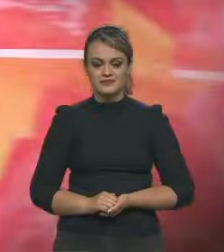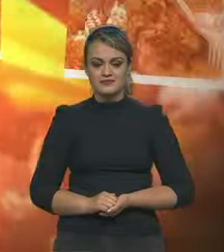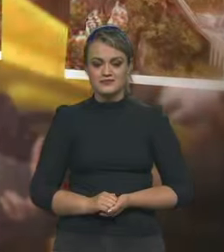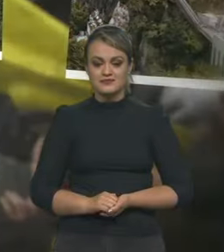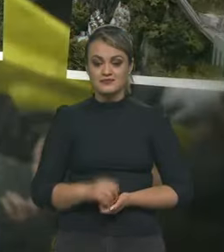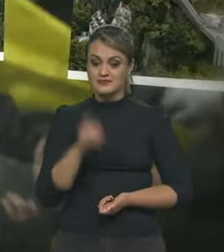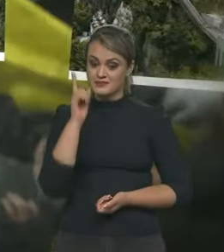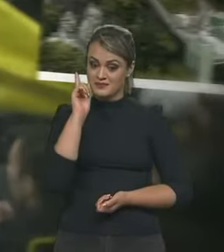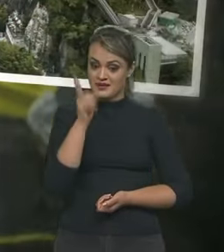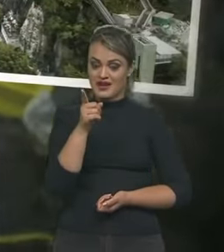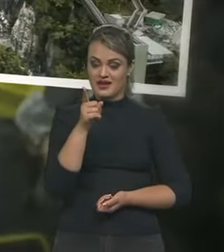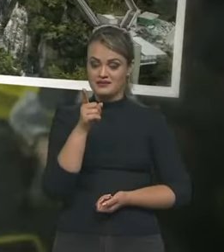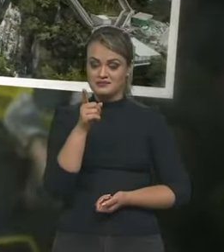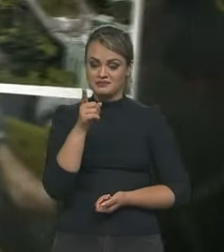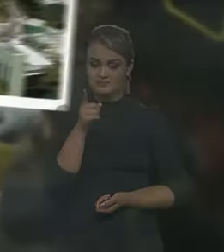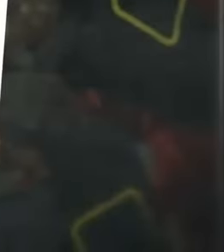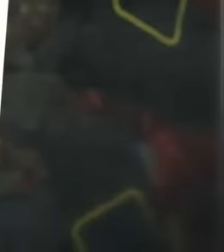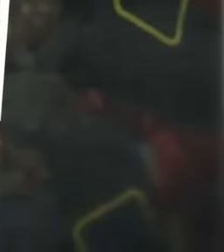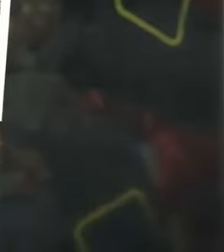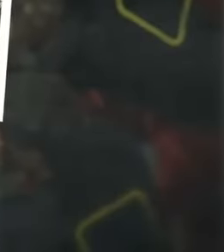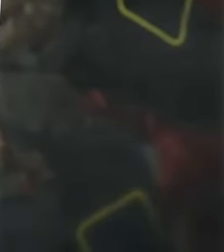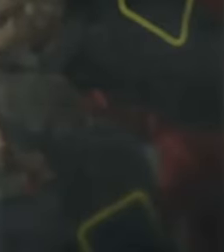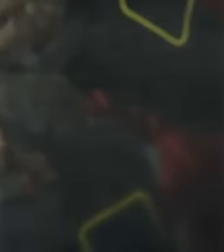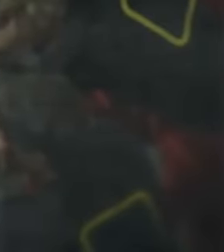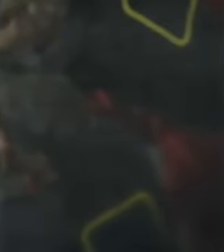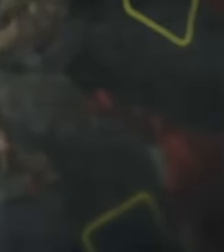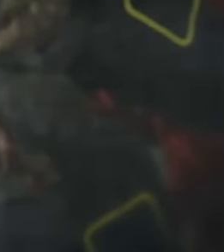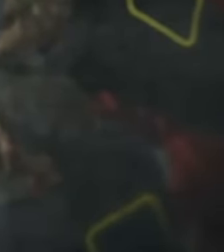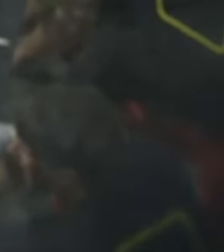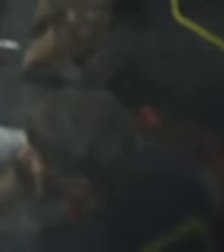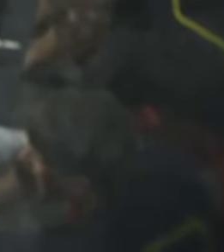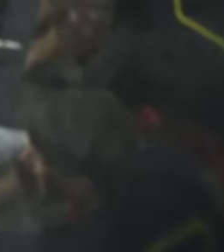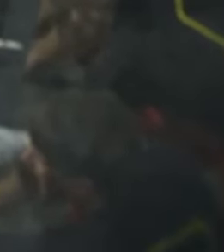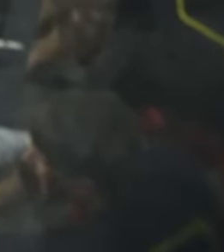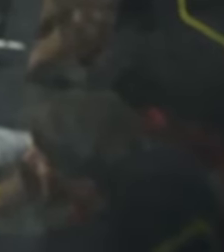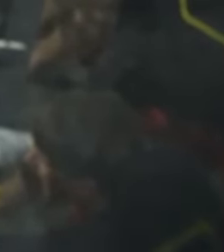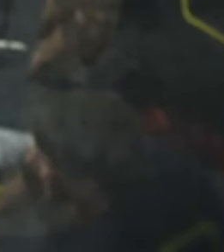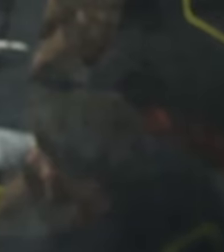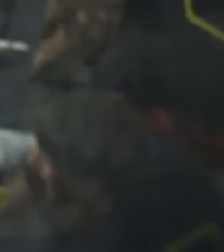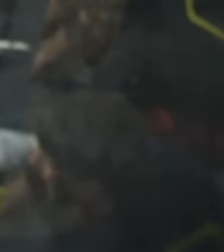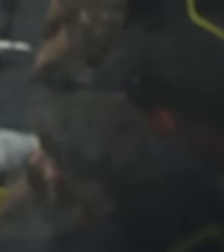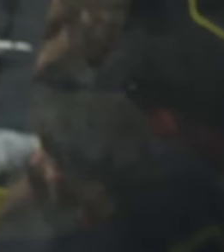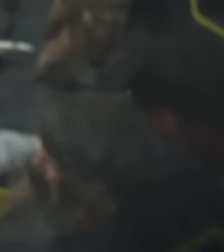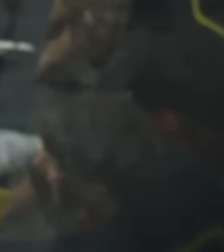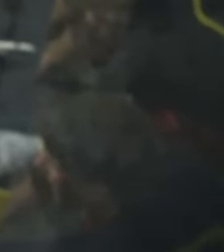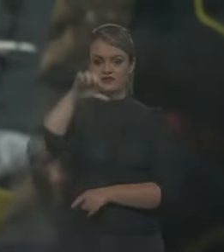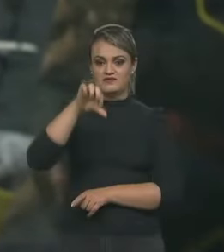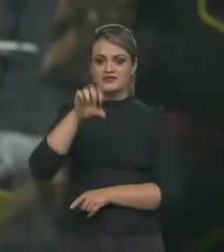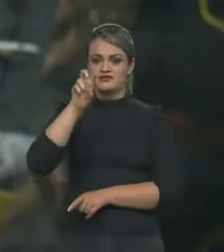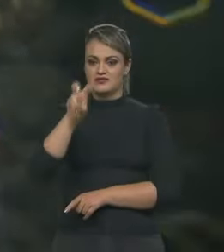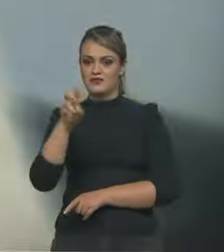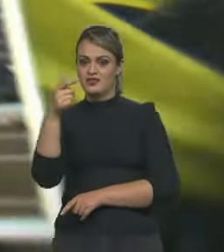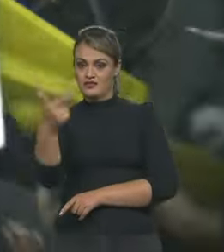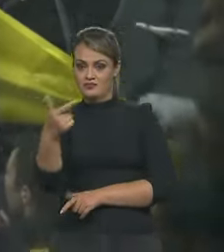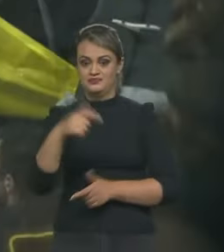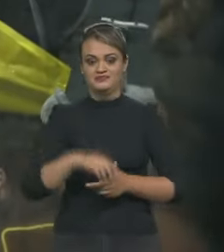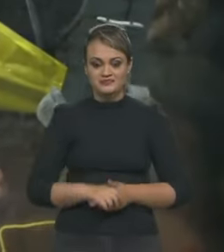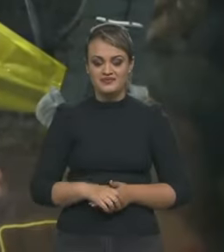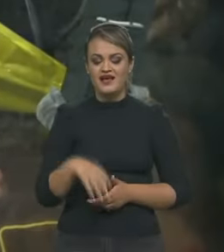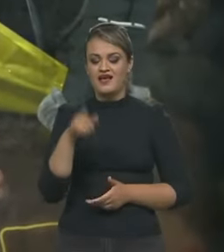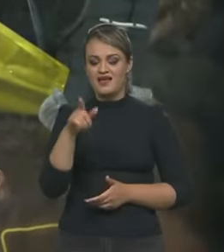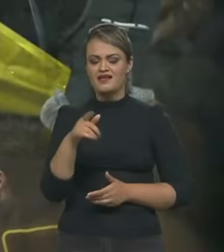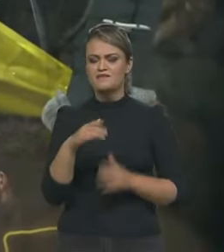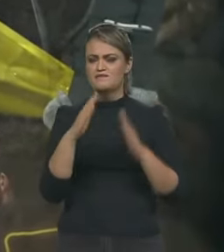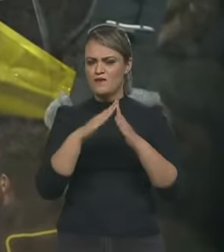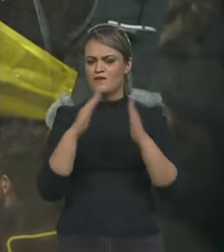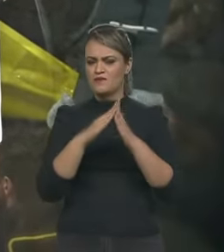Nelson Piquet Souto Maior nasceu no Rio de Janeiro no dia 17 de agosto de 1952 e